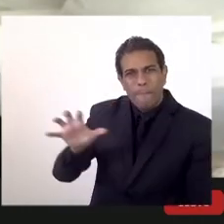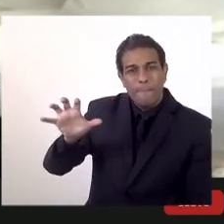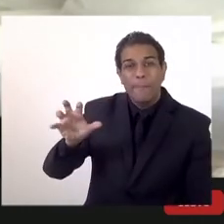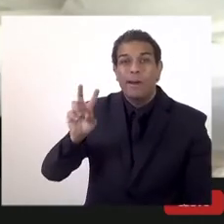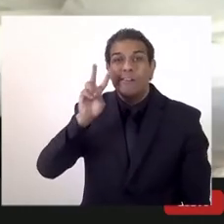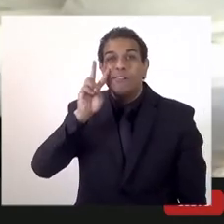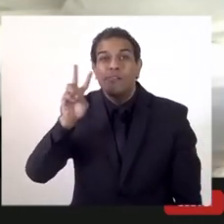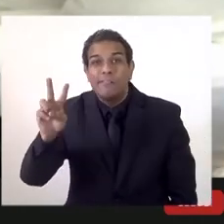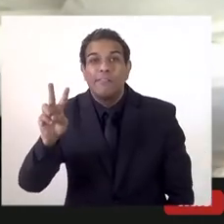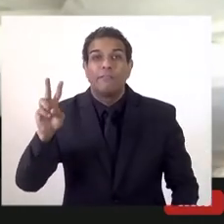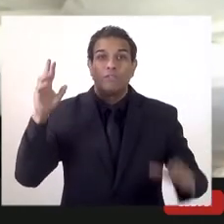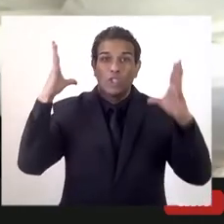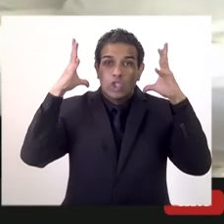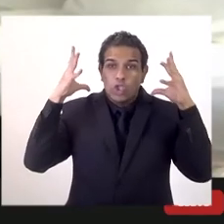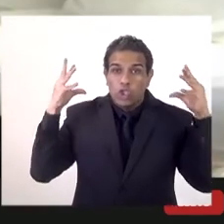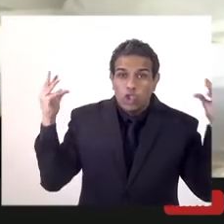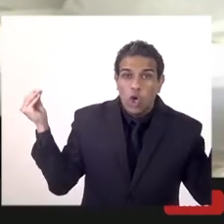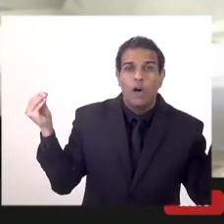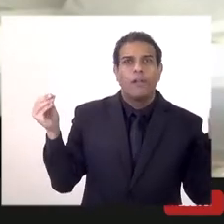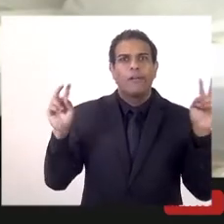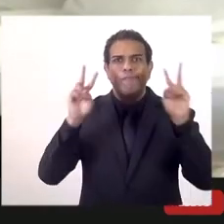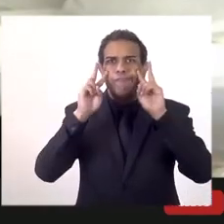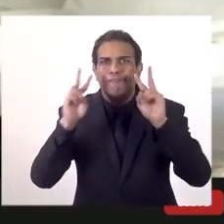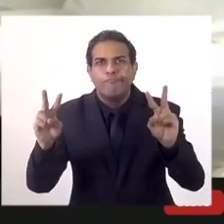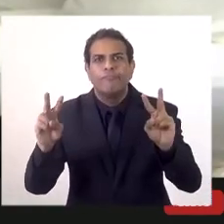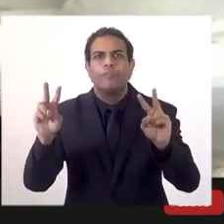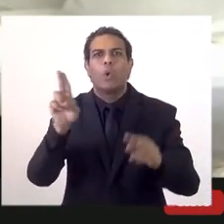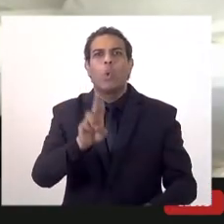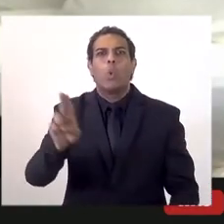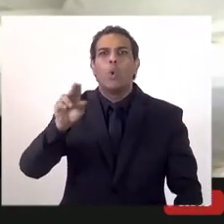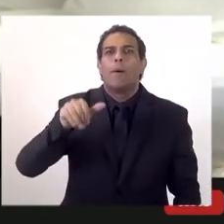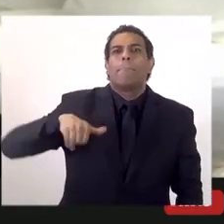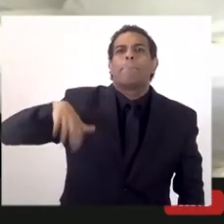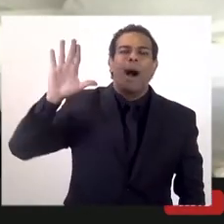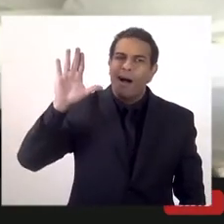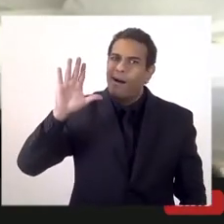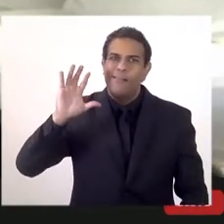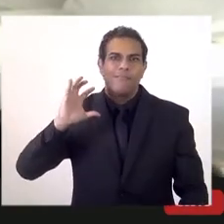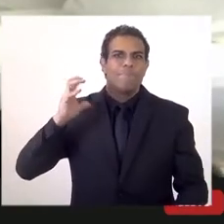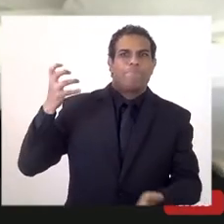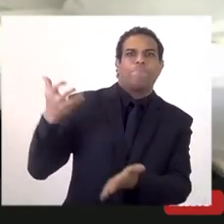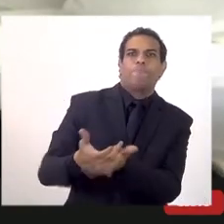Noruega investir em outros países aplicando esse dinheiro que foi